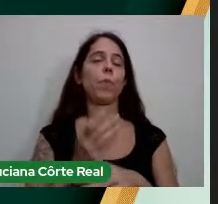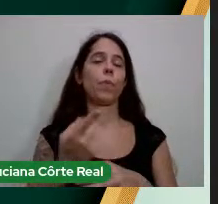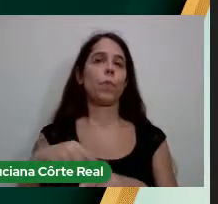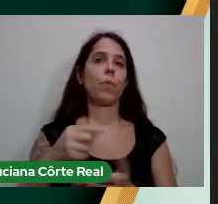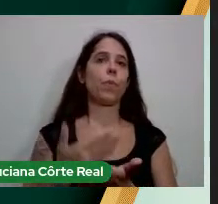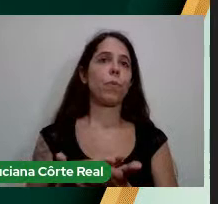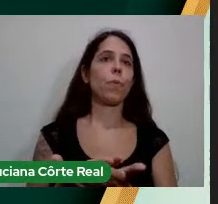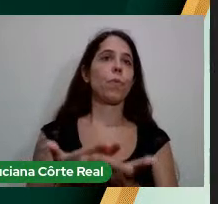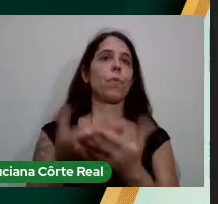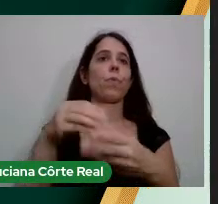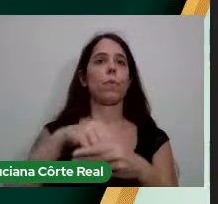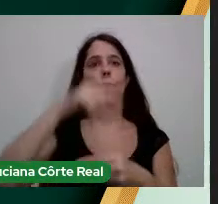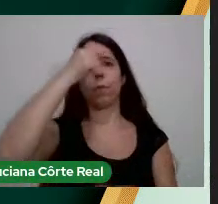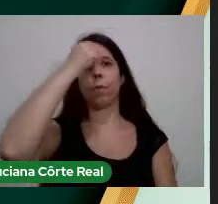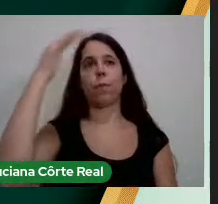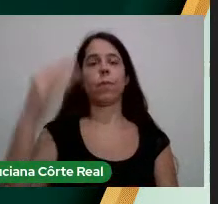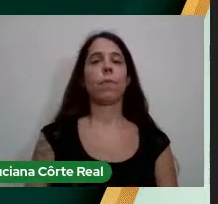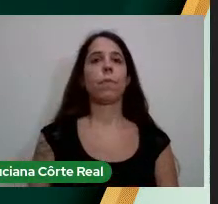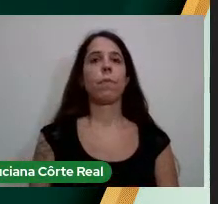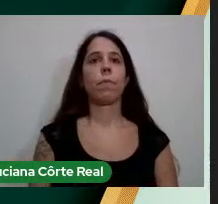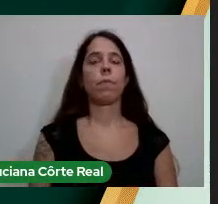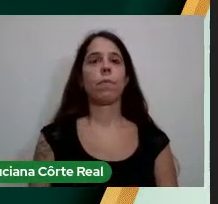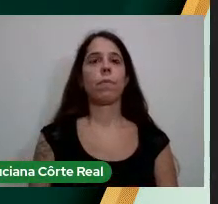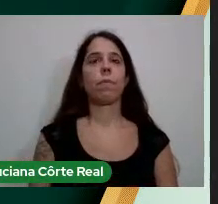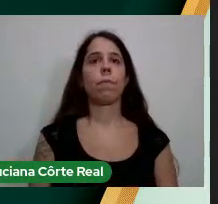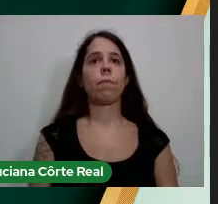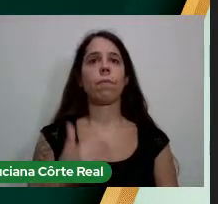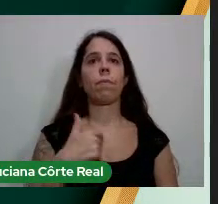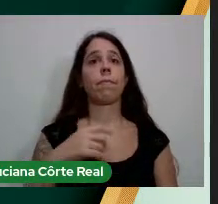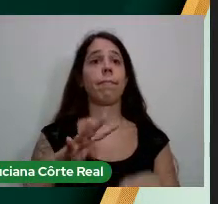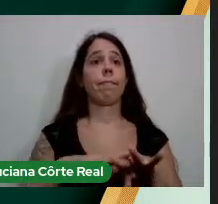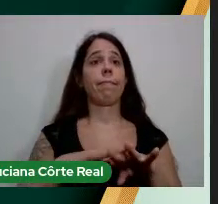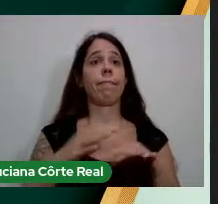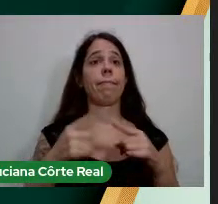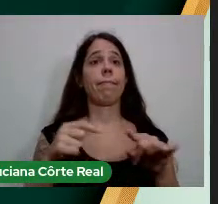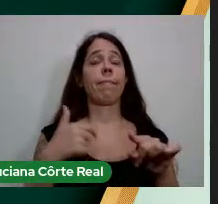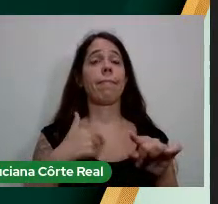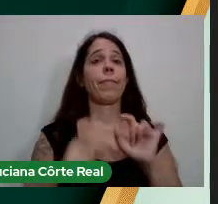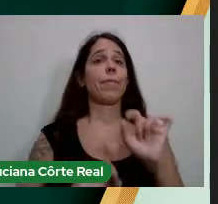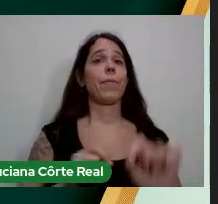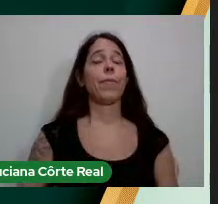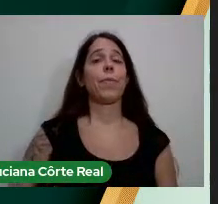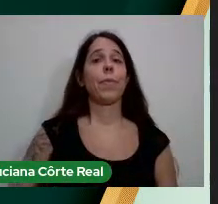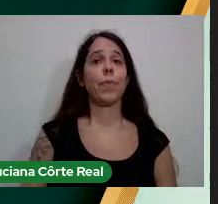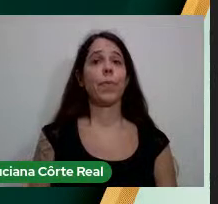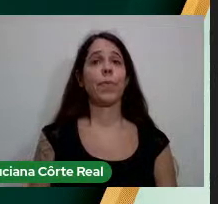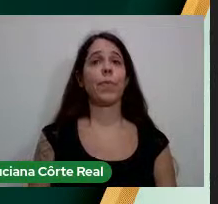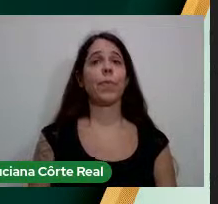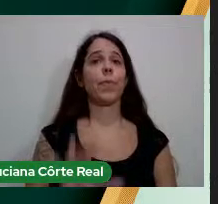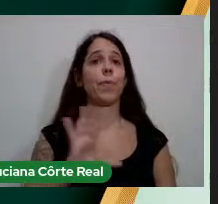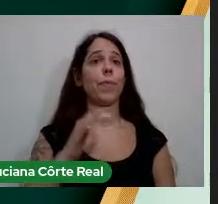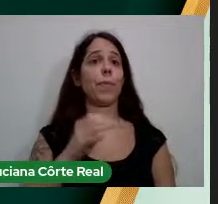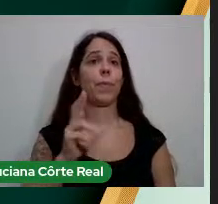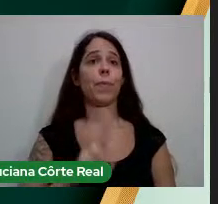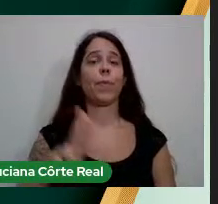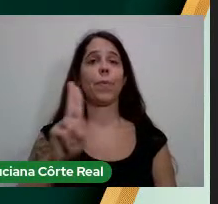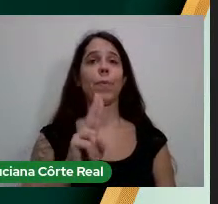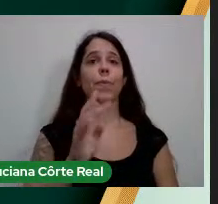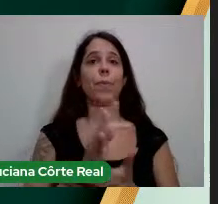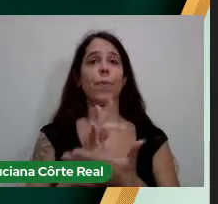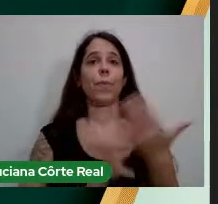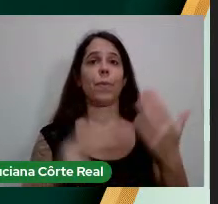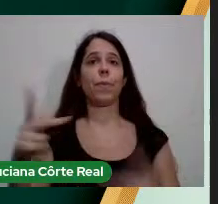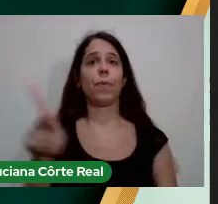Estiveram Conosco Eu vou Me Eu sou Matemático Mas eu vou Me atrever A usar O texto Da